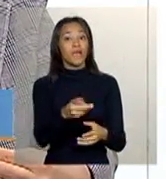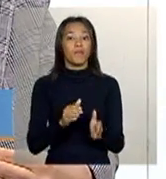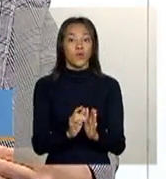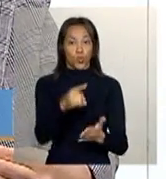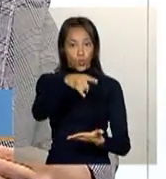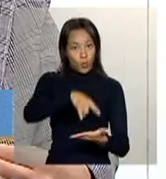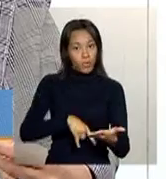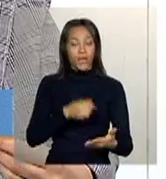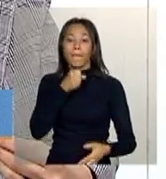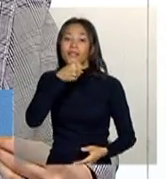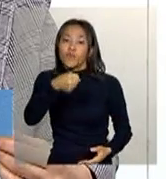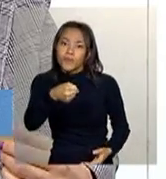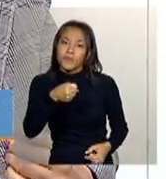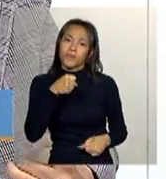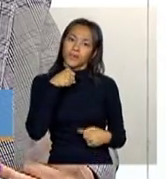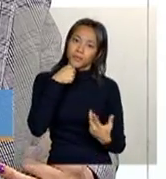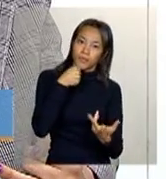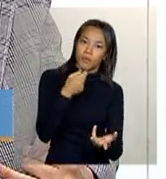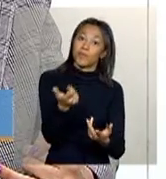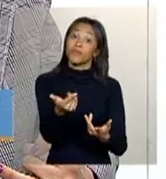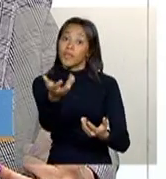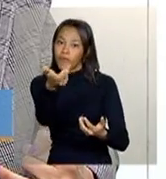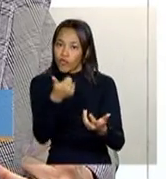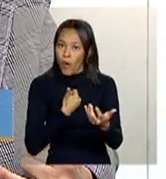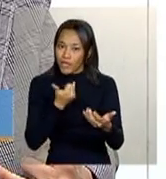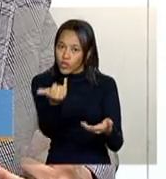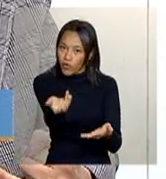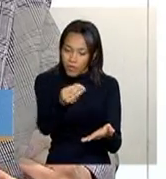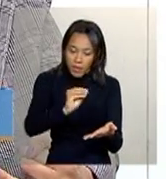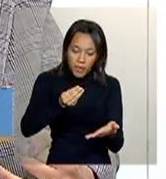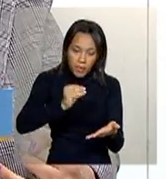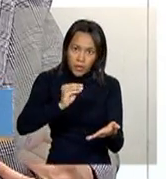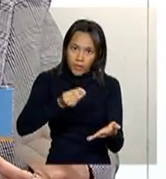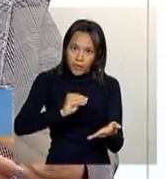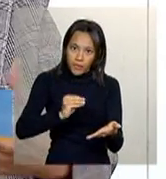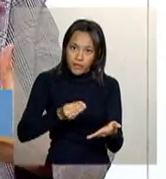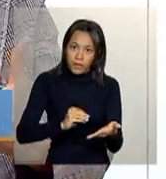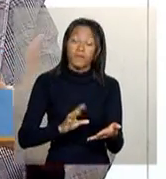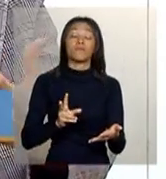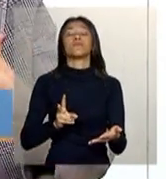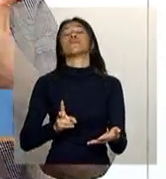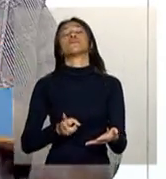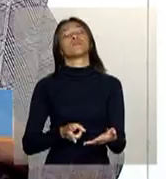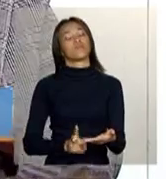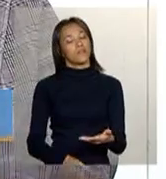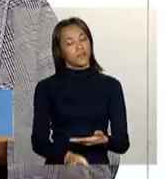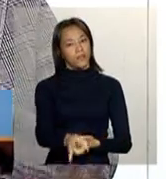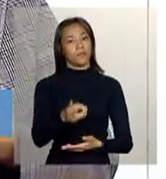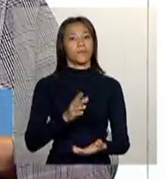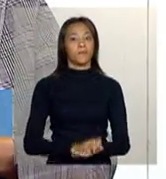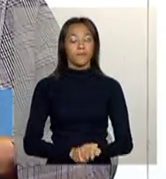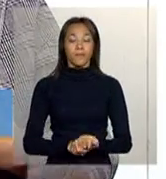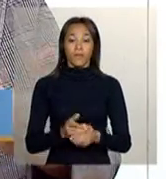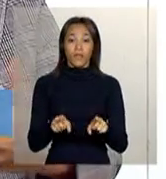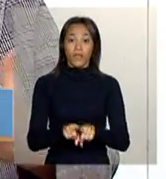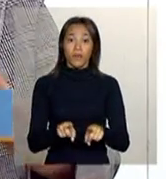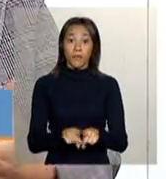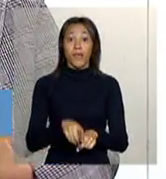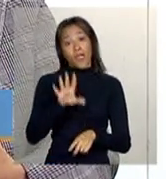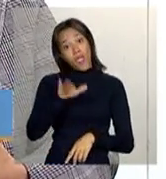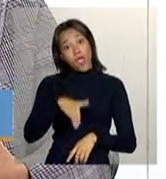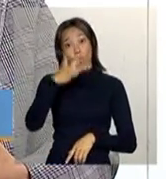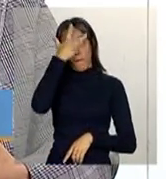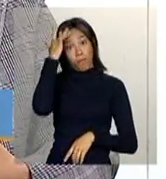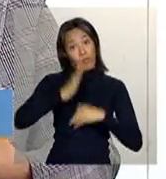com o RF, que a gente chama, que é o responsável familiar, e é com um agente do Estado,